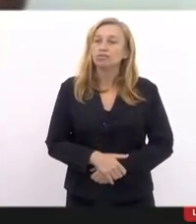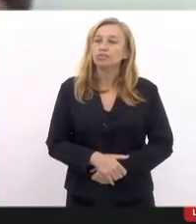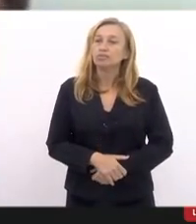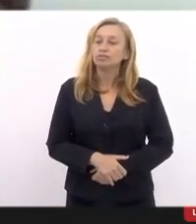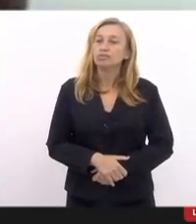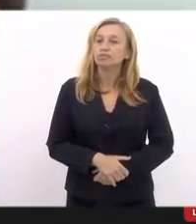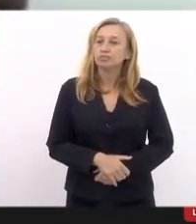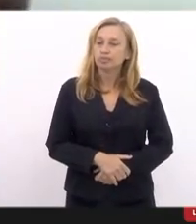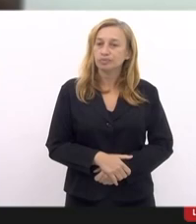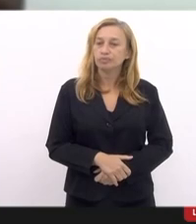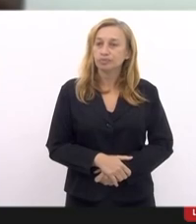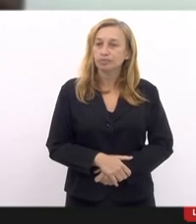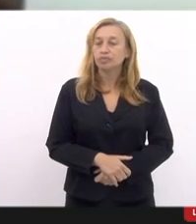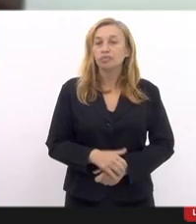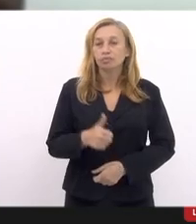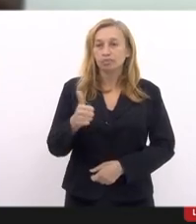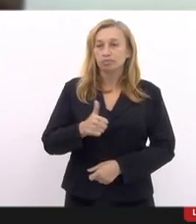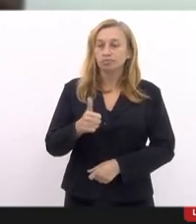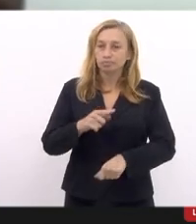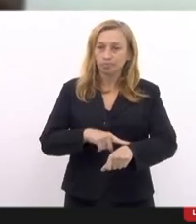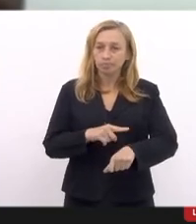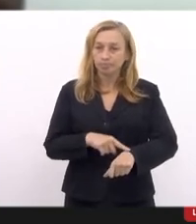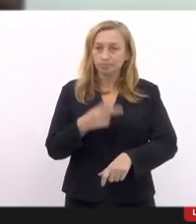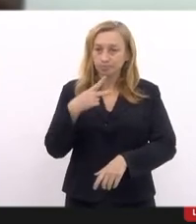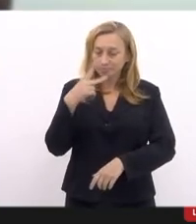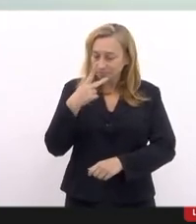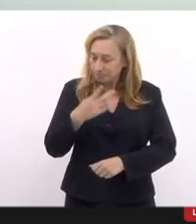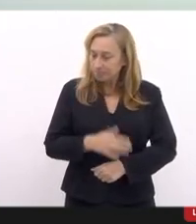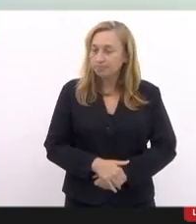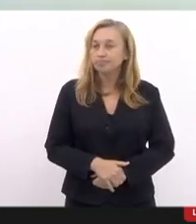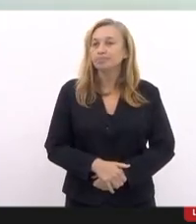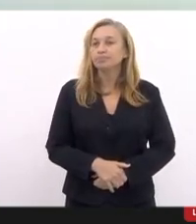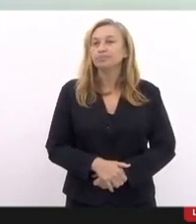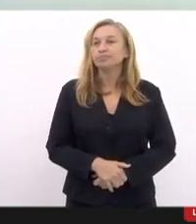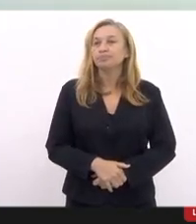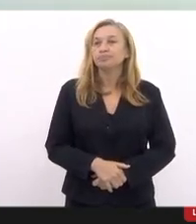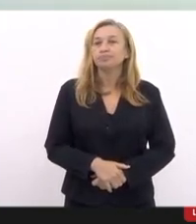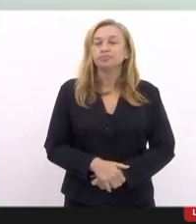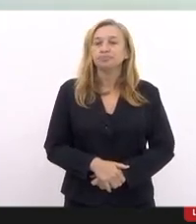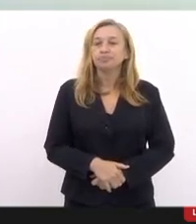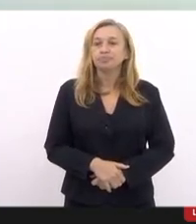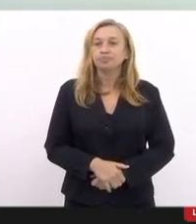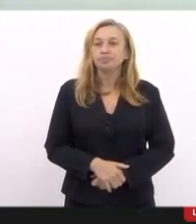Esse é o primeiro ponto a ser colocado, tanto com a